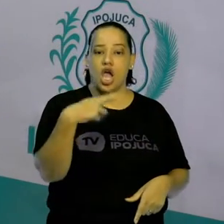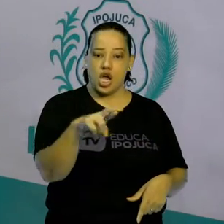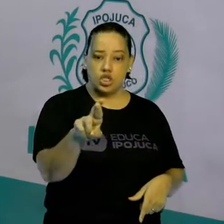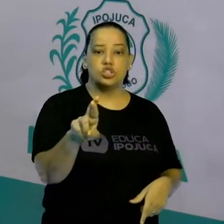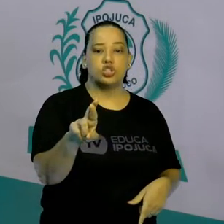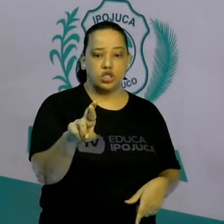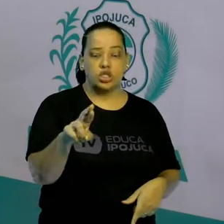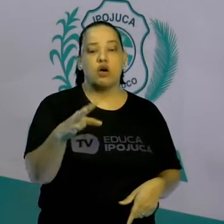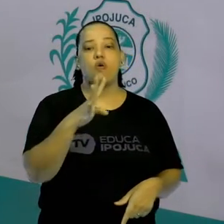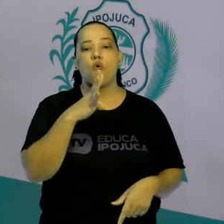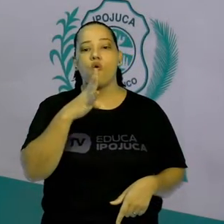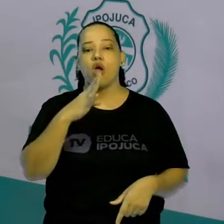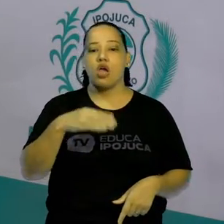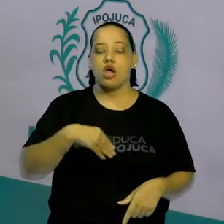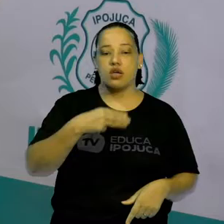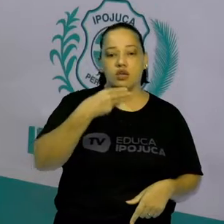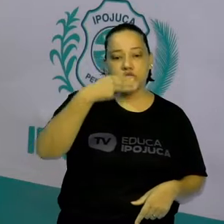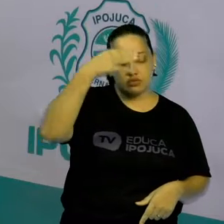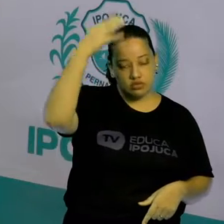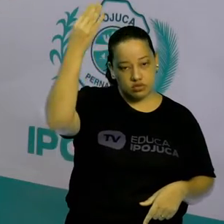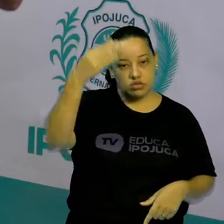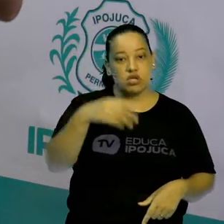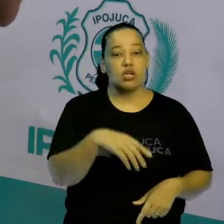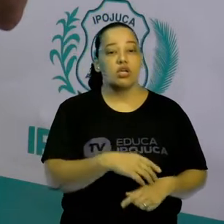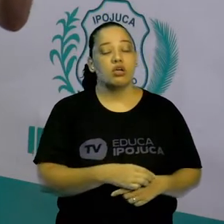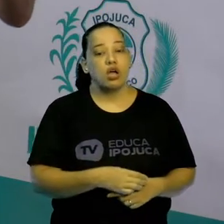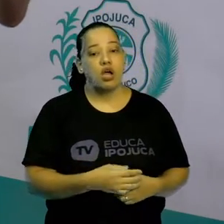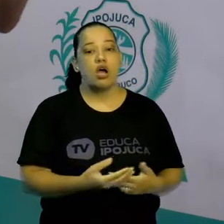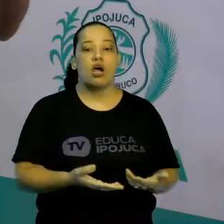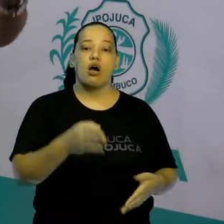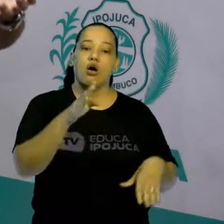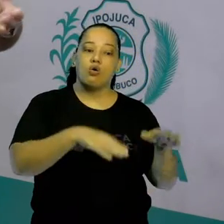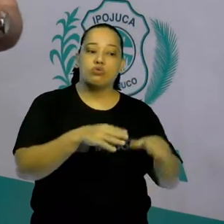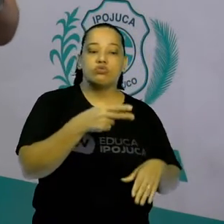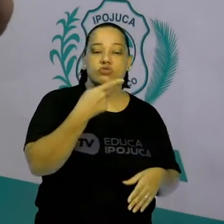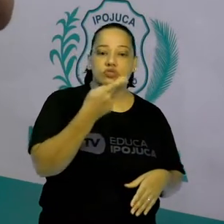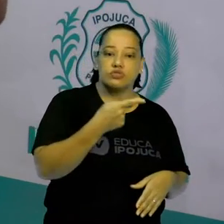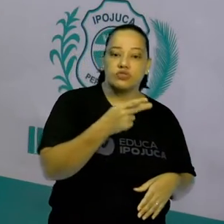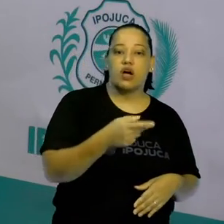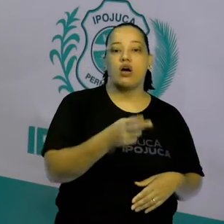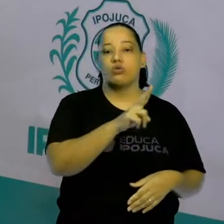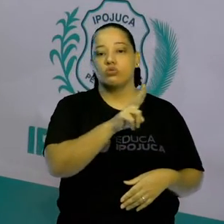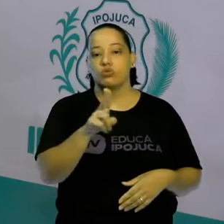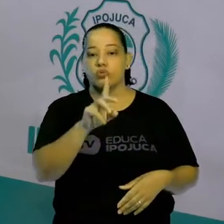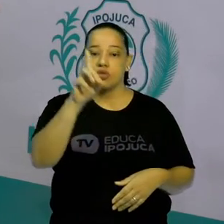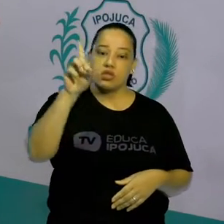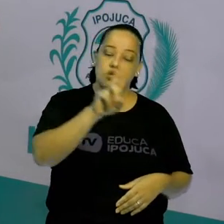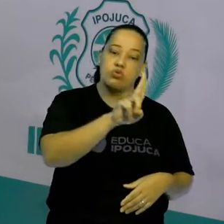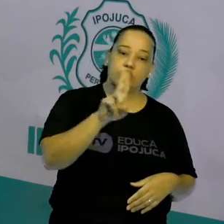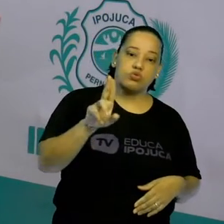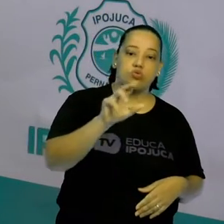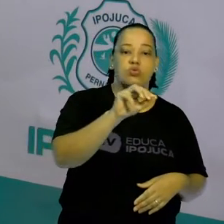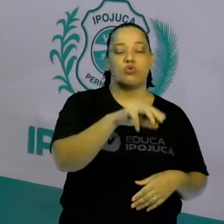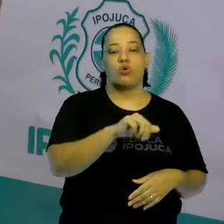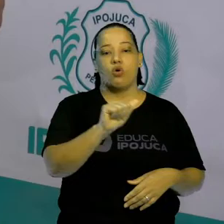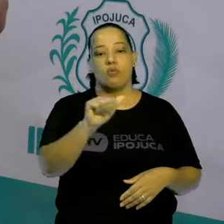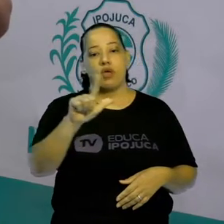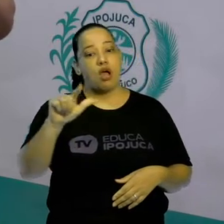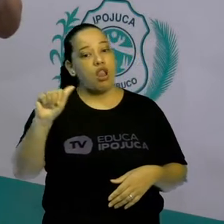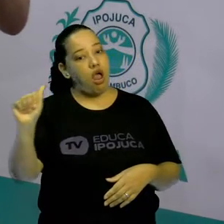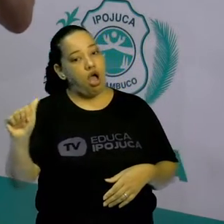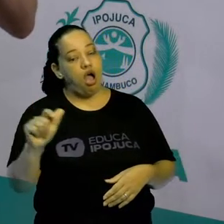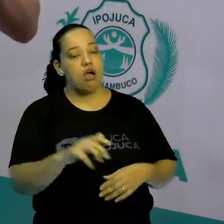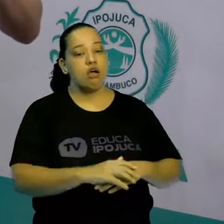conhecemos, na qual o único Deus que existe é Alá, e o Maomé é o seu profeta, essa